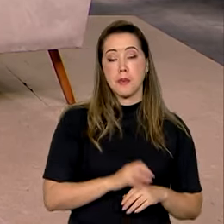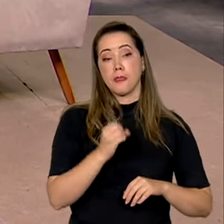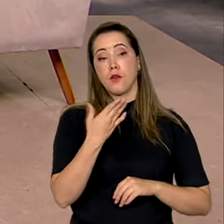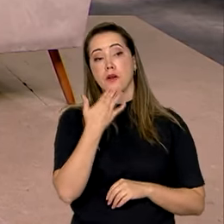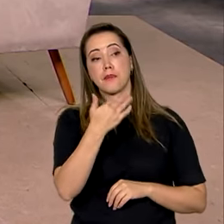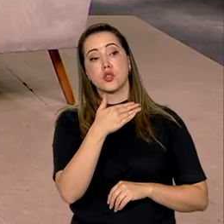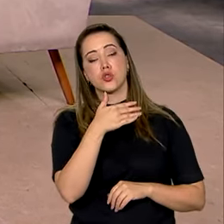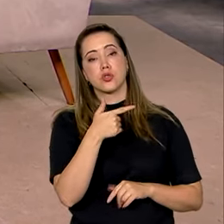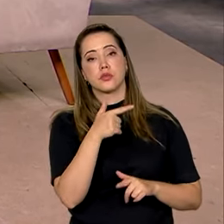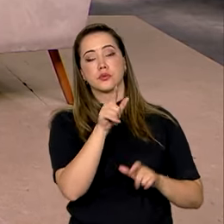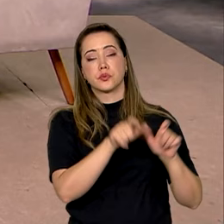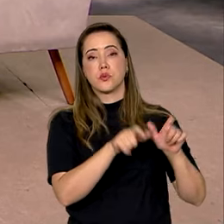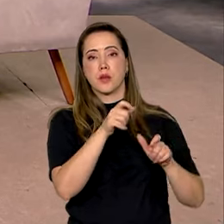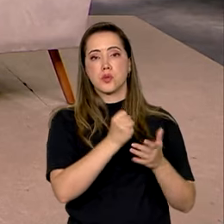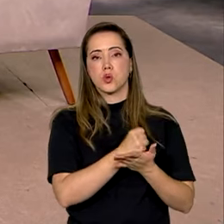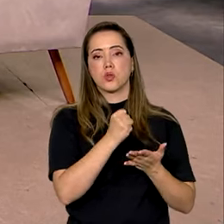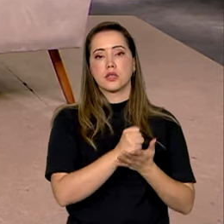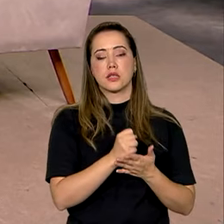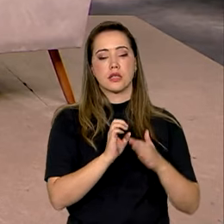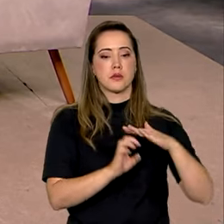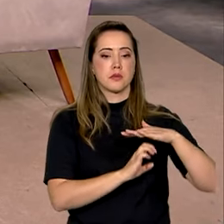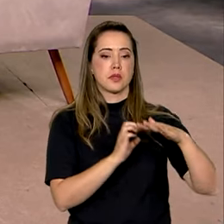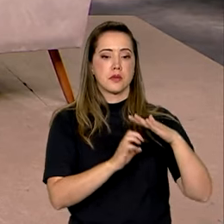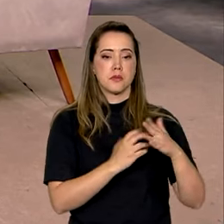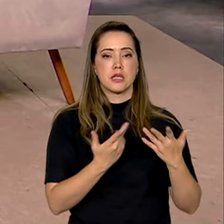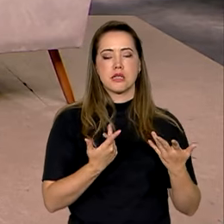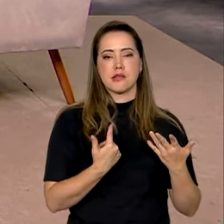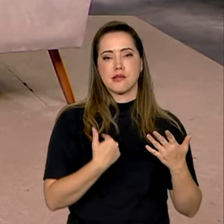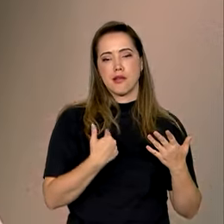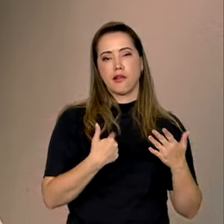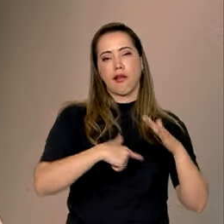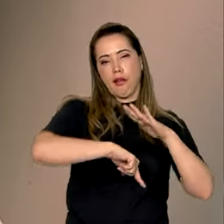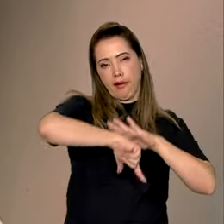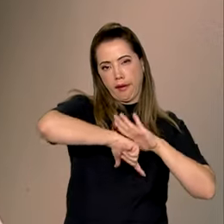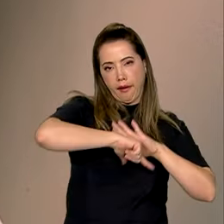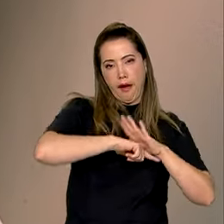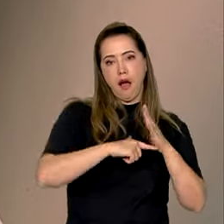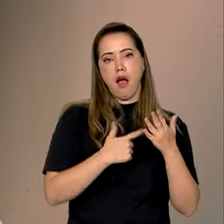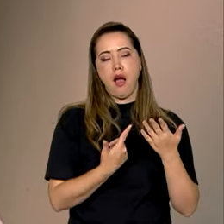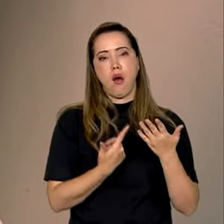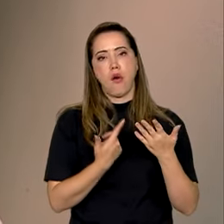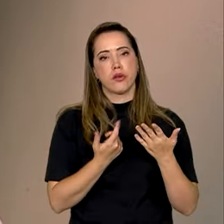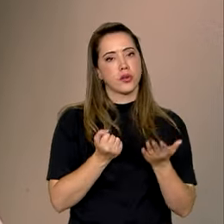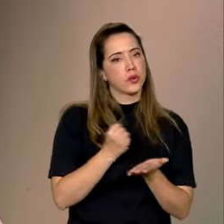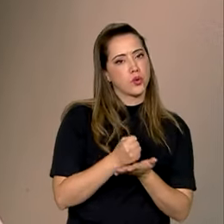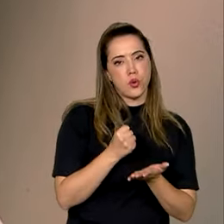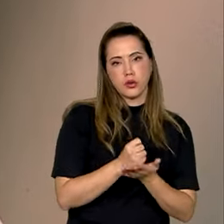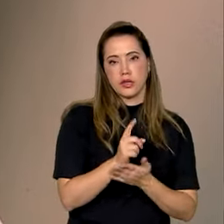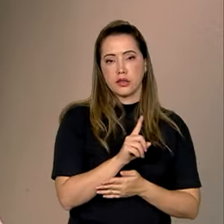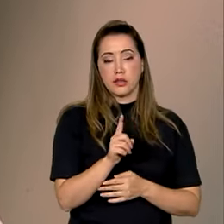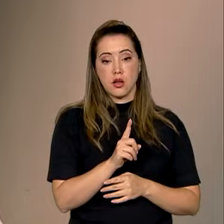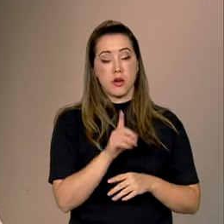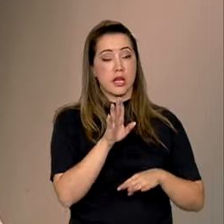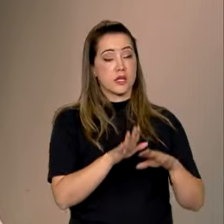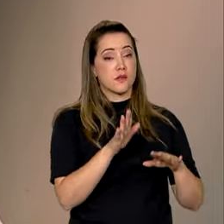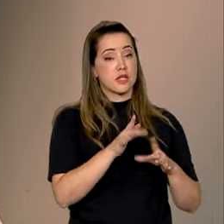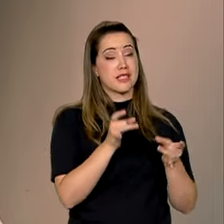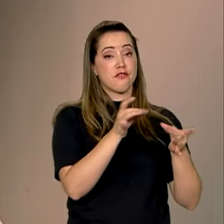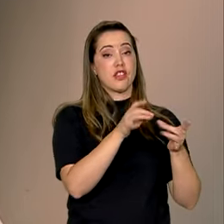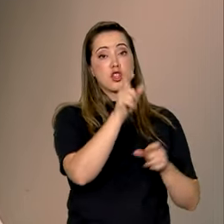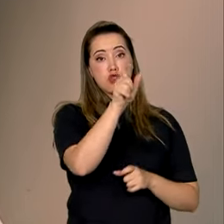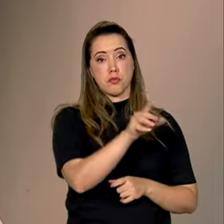vai se expor a contratar uma empresa inidônea, que intermedia mão de obra, que na verdade está traficando pessoas e não fazendo